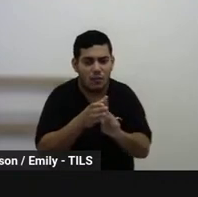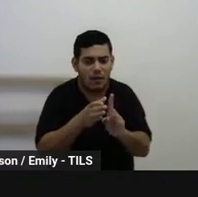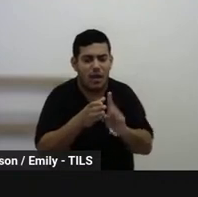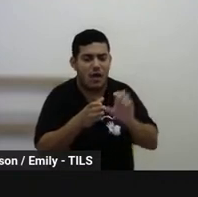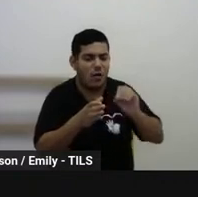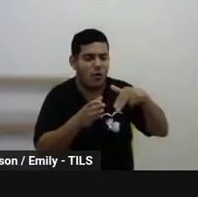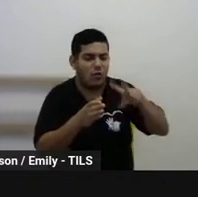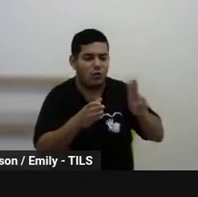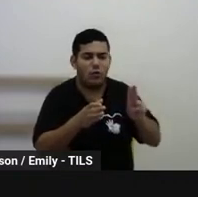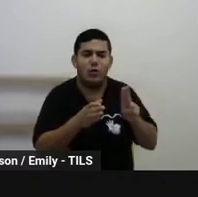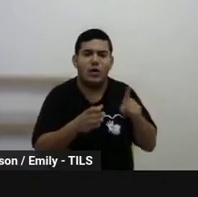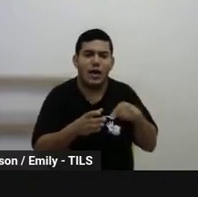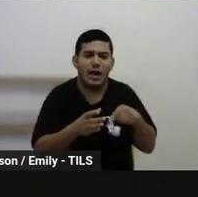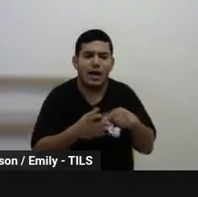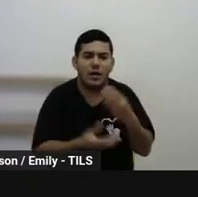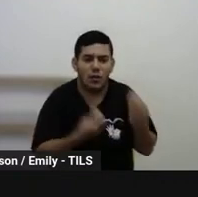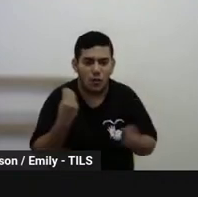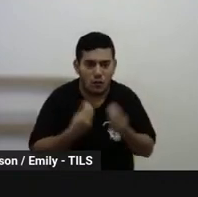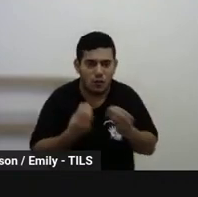lá,